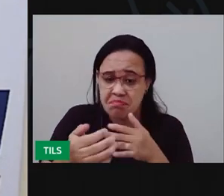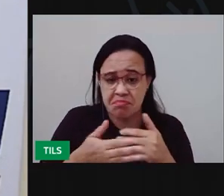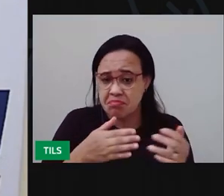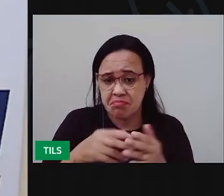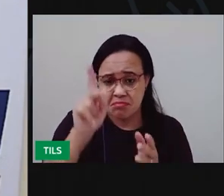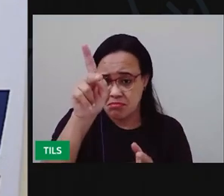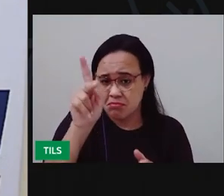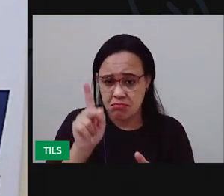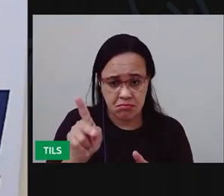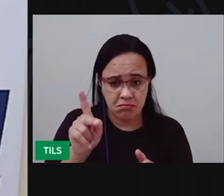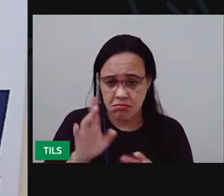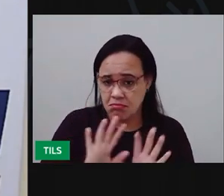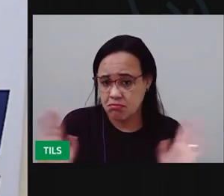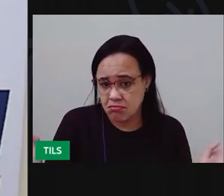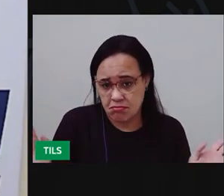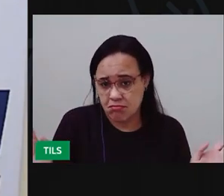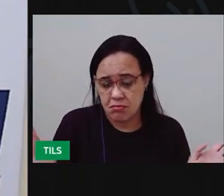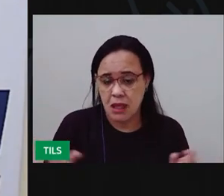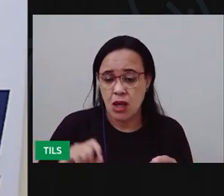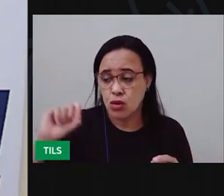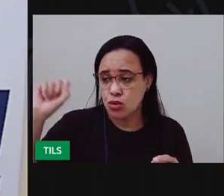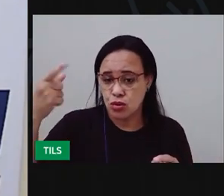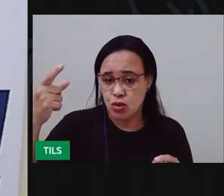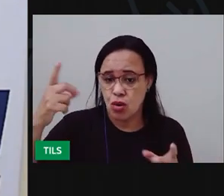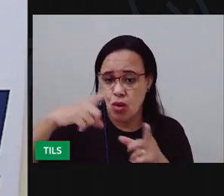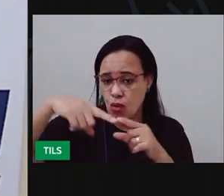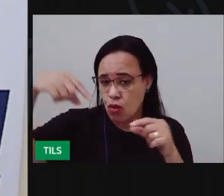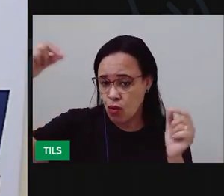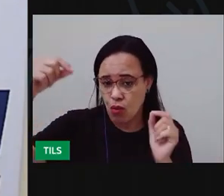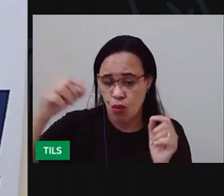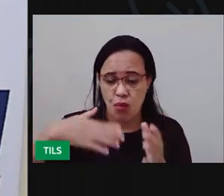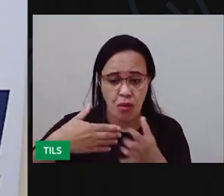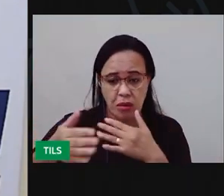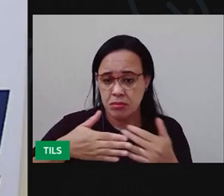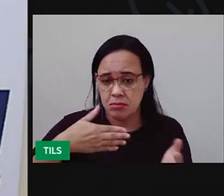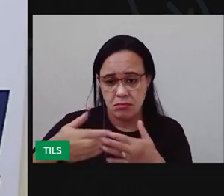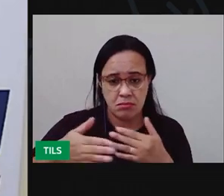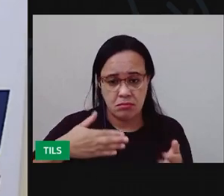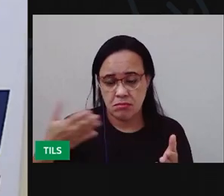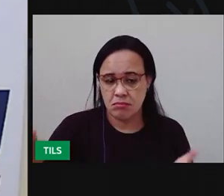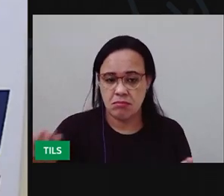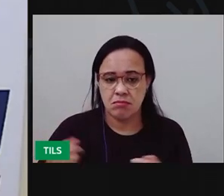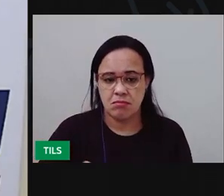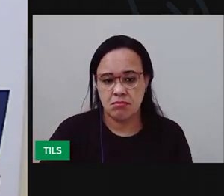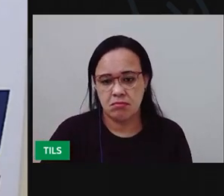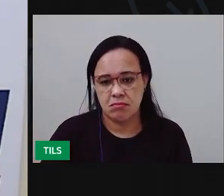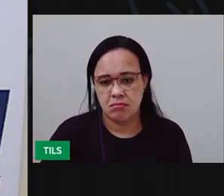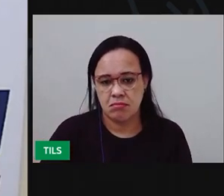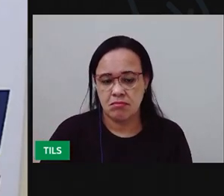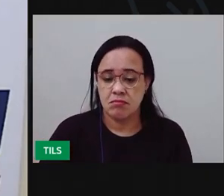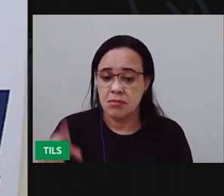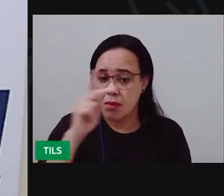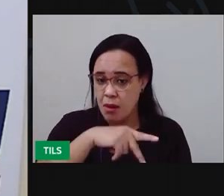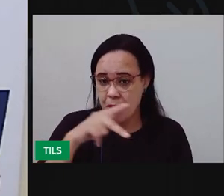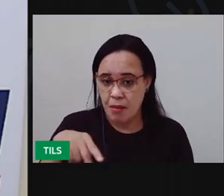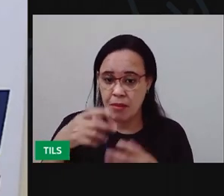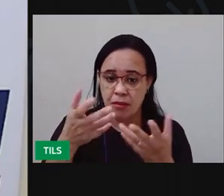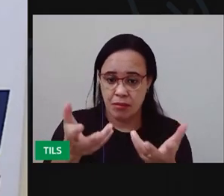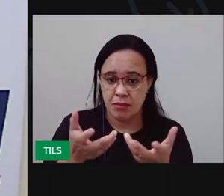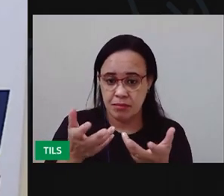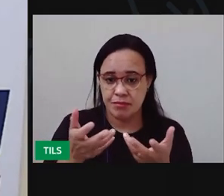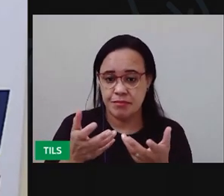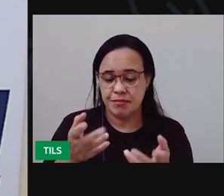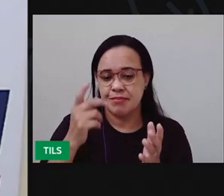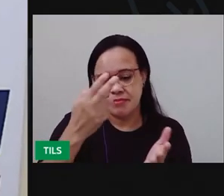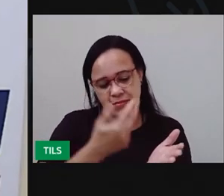Pode desenhar um sol, uma lua. Eu quero desenhar agora o